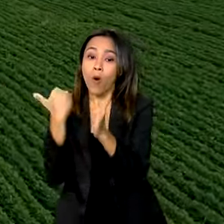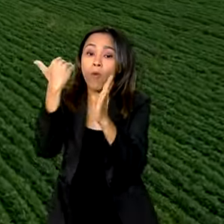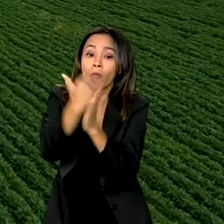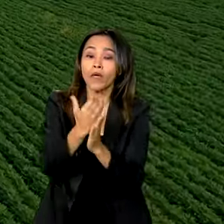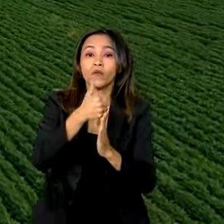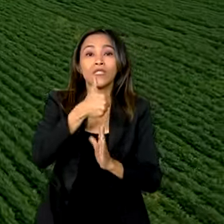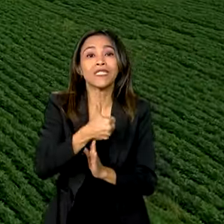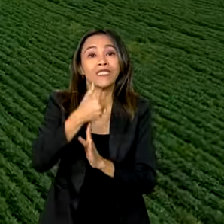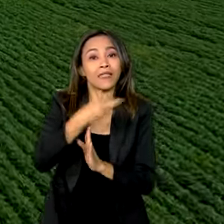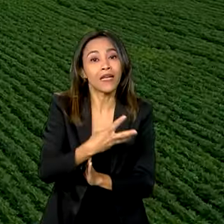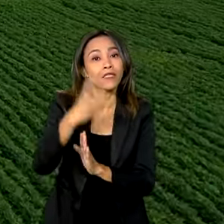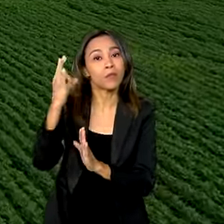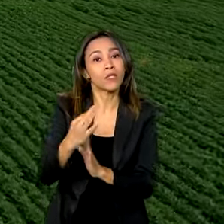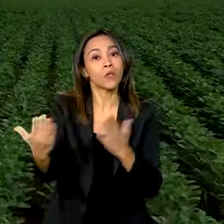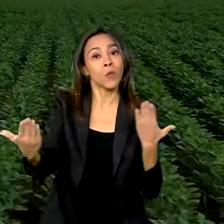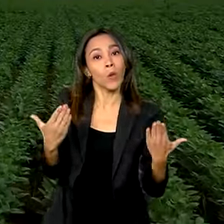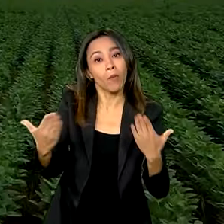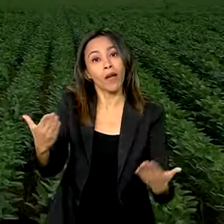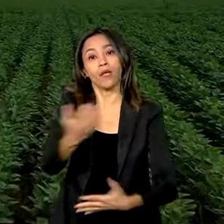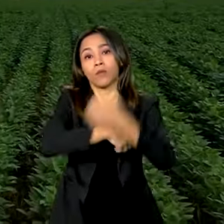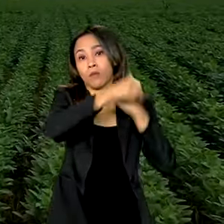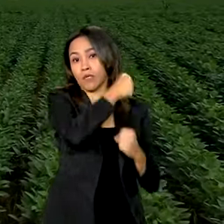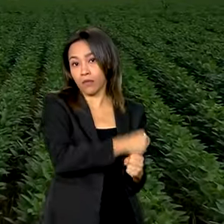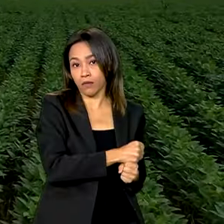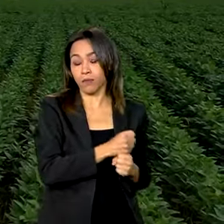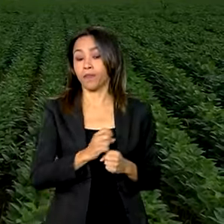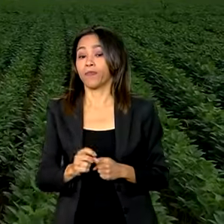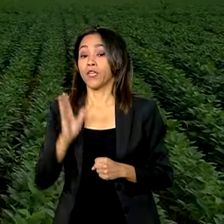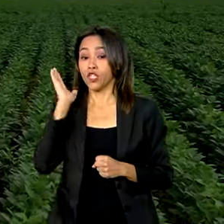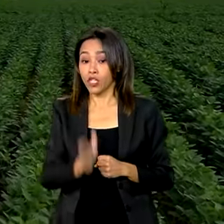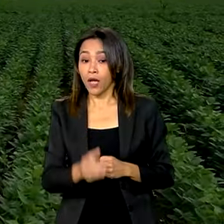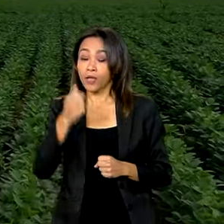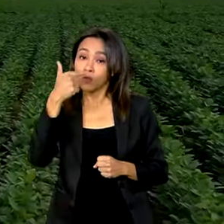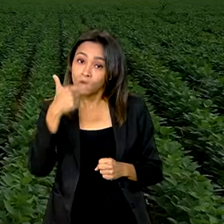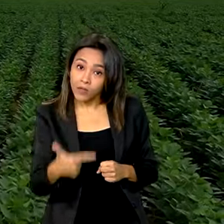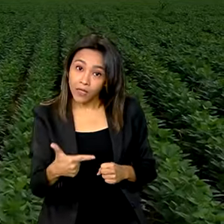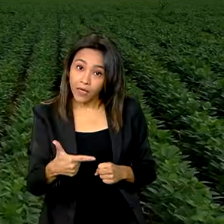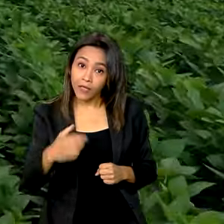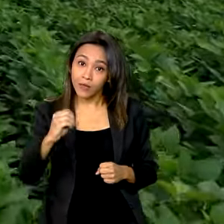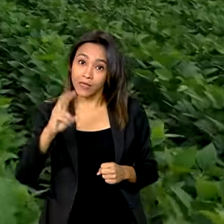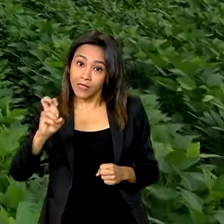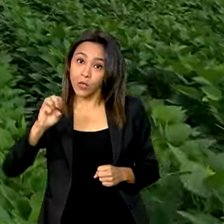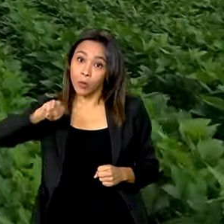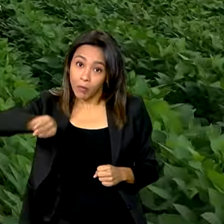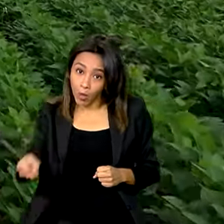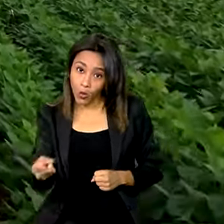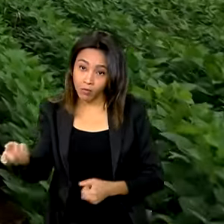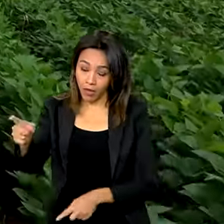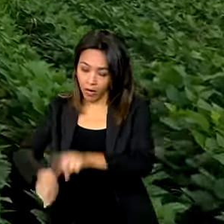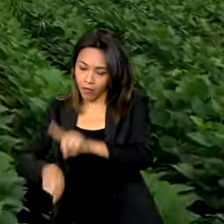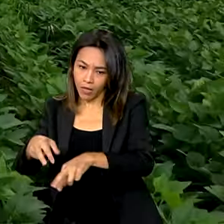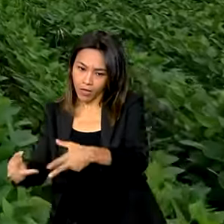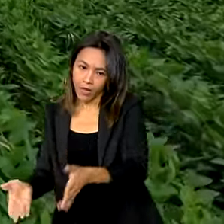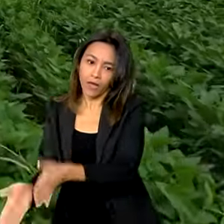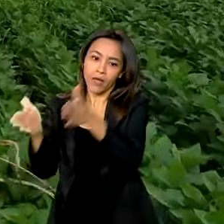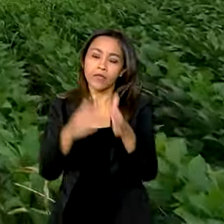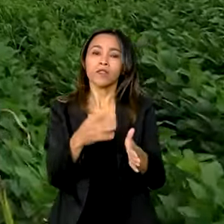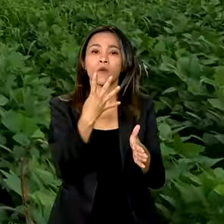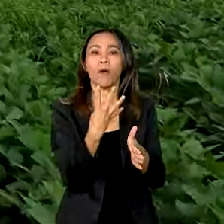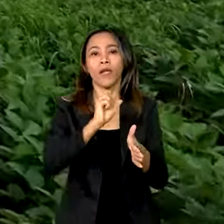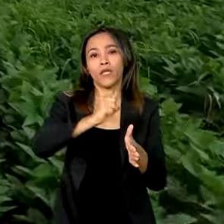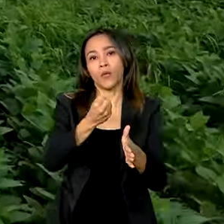relação à safra passada. Foram mais de 205 bilhões para custeio, 48 bilhões para